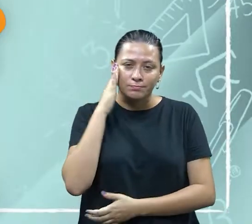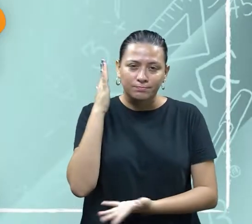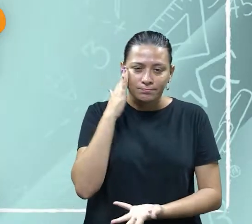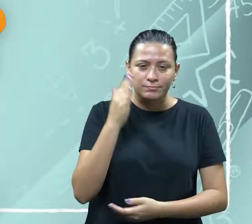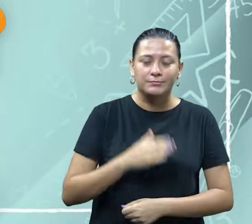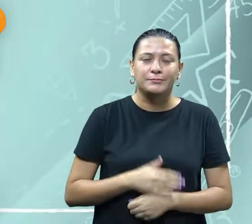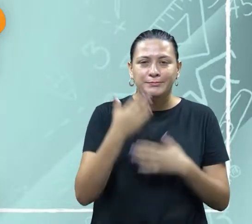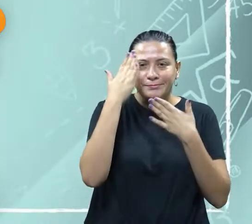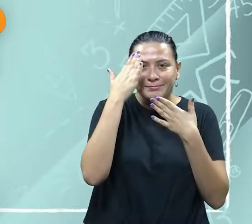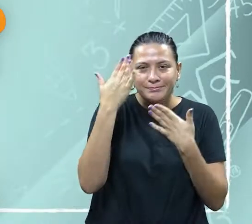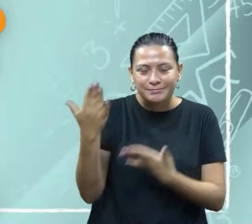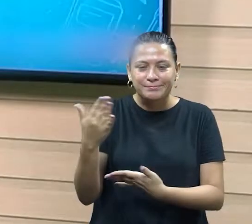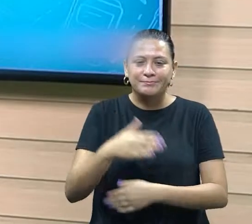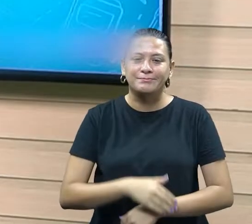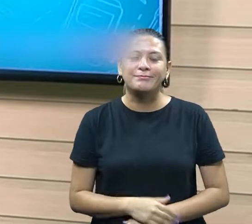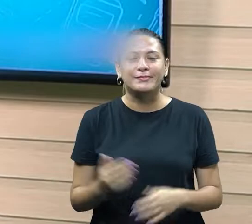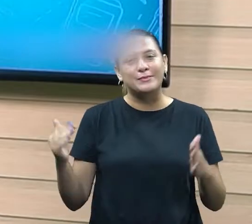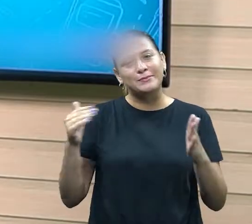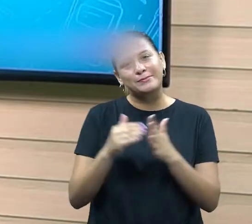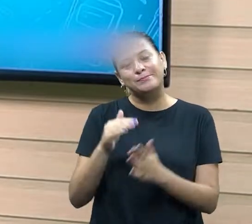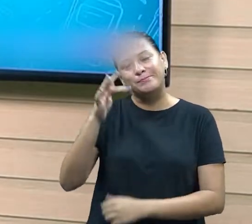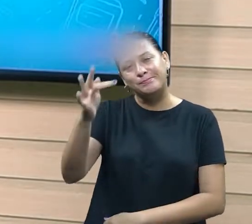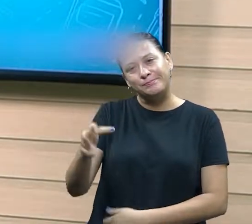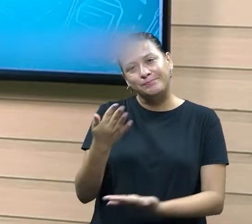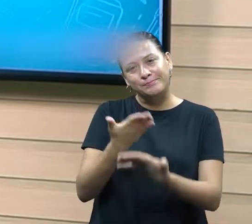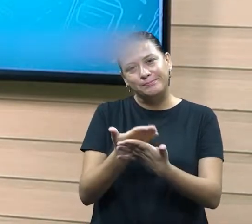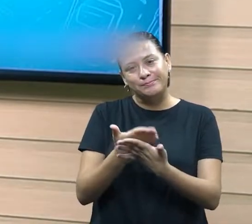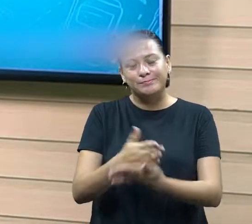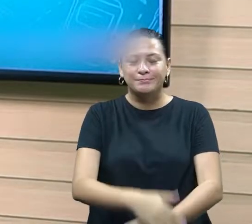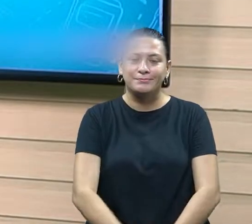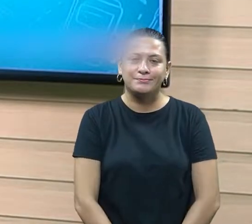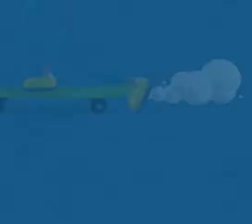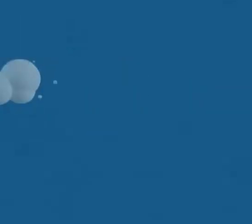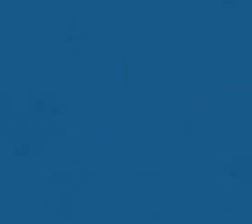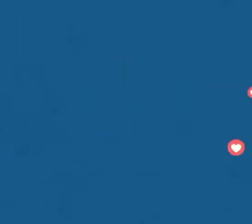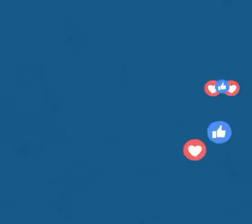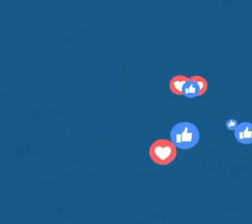Espero que vocês tenham compreendido. Muito obrigado e até a próxima.